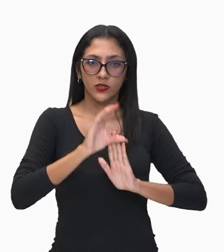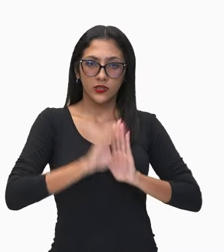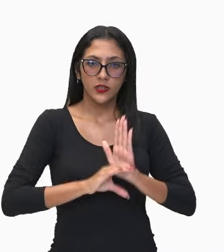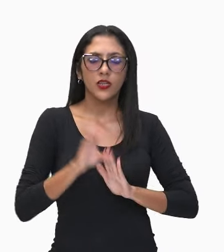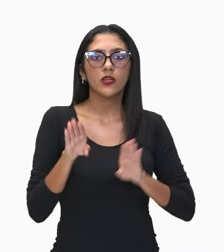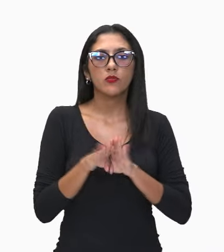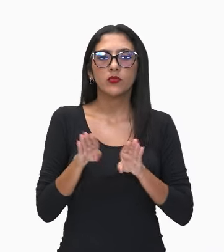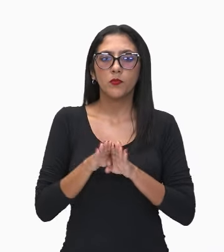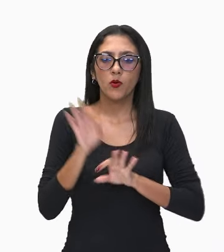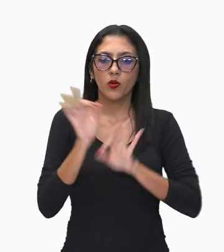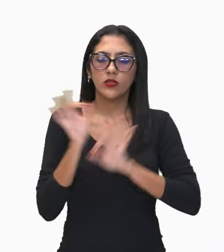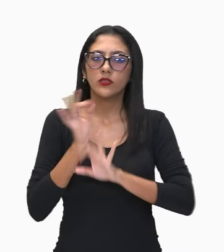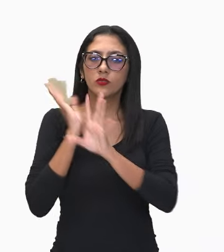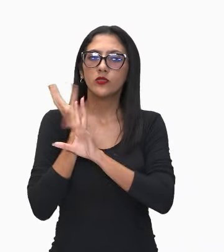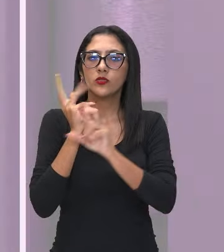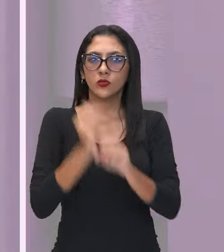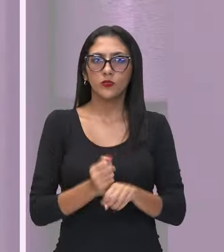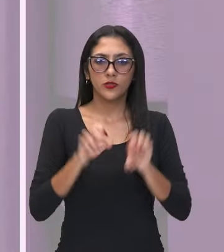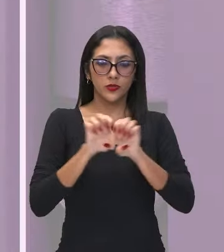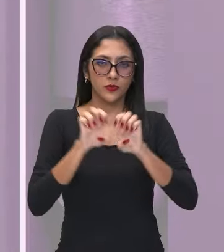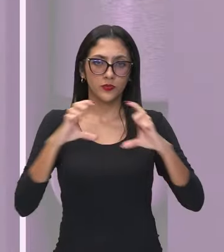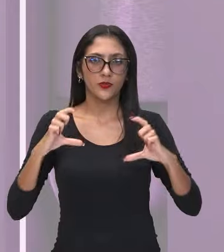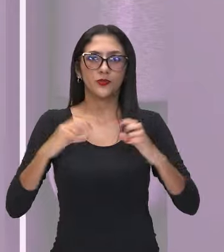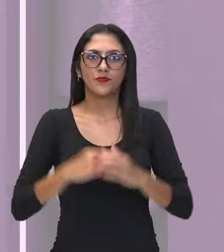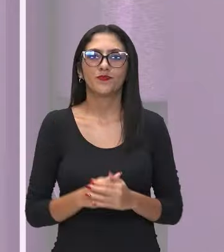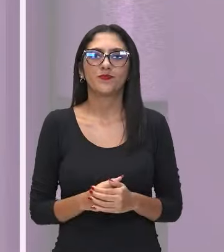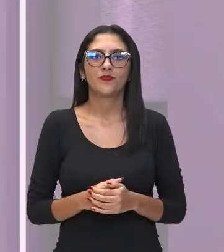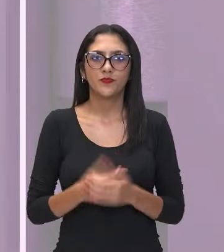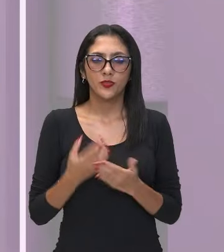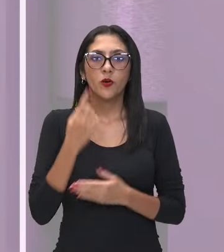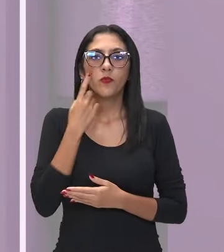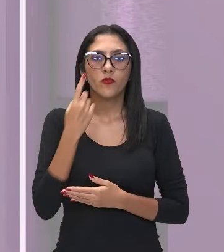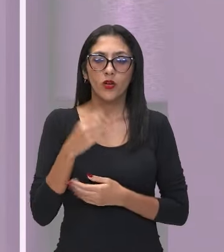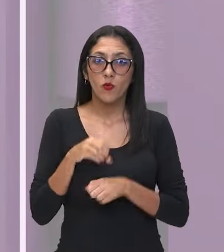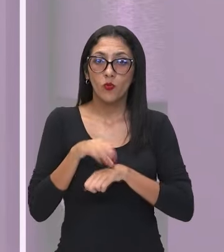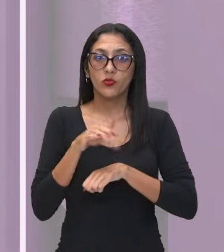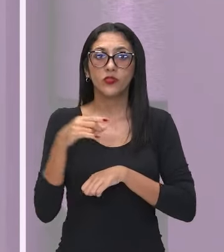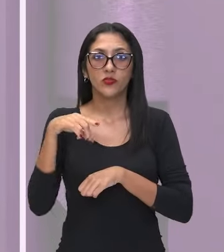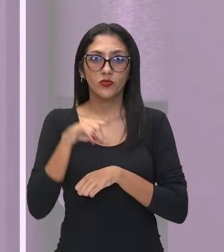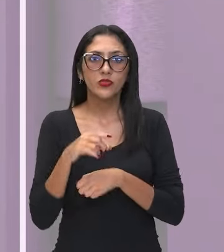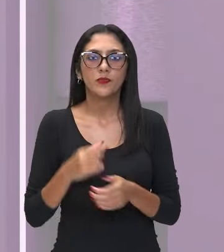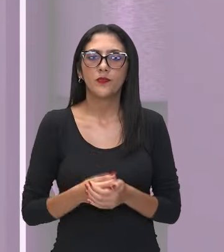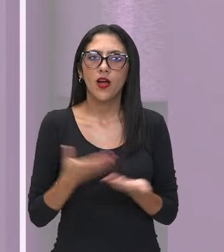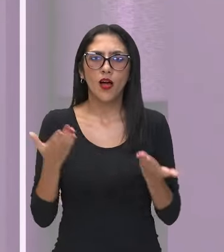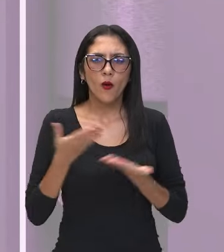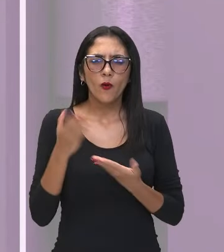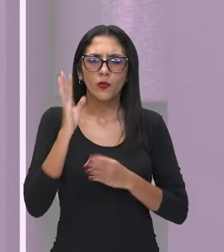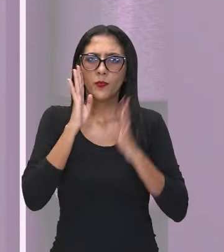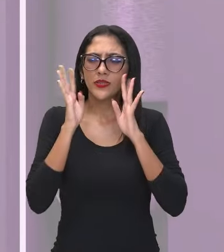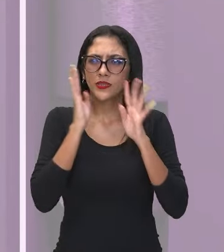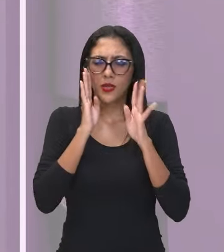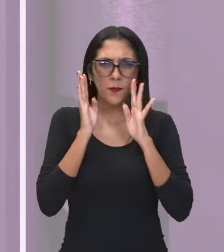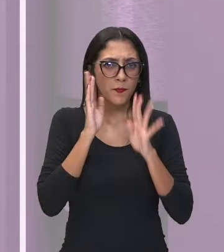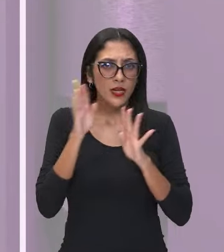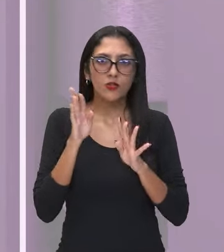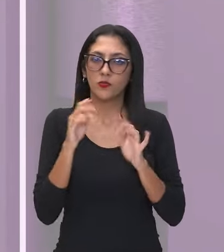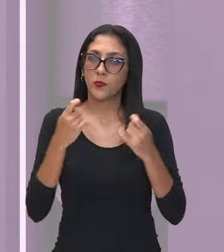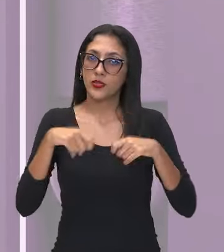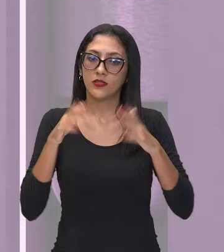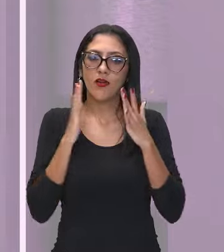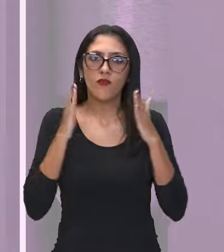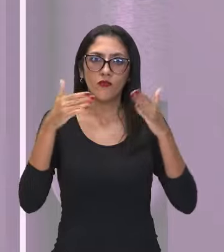resolução de expressões numéricas. Então agora o conselho que eu lhe dou é se desligue de tudo aquilo que tira a sua atenção,